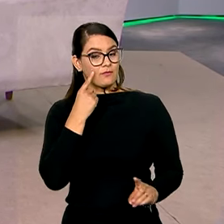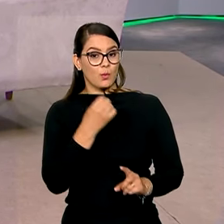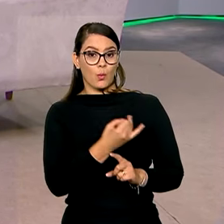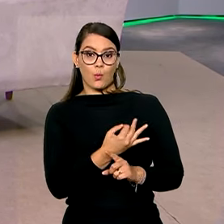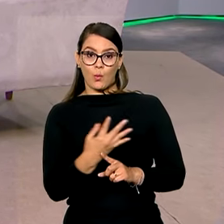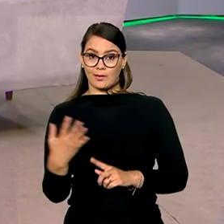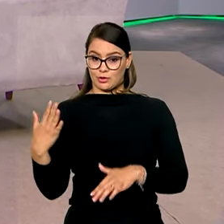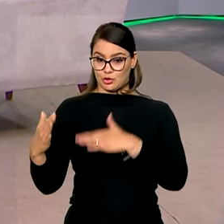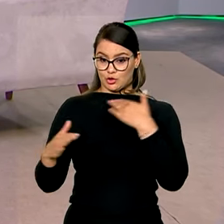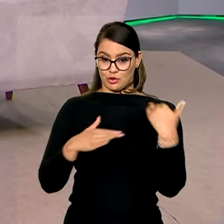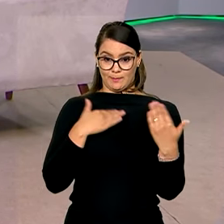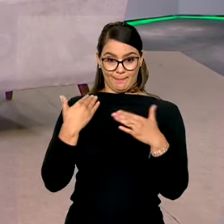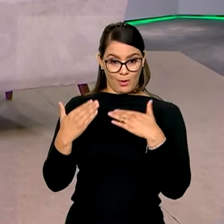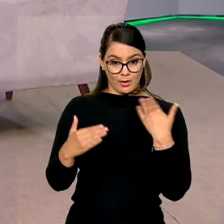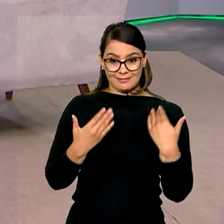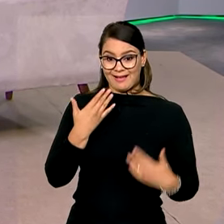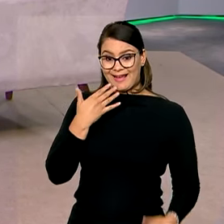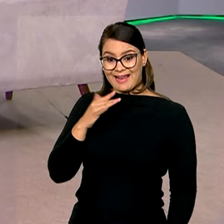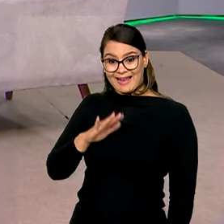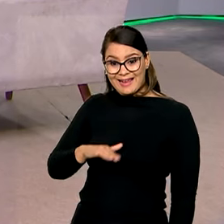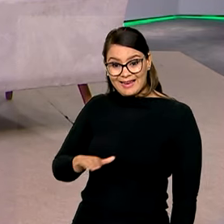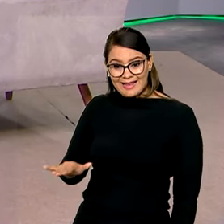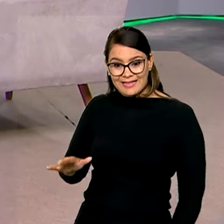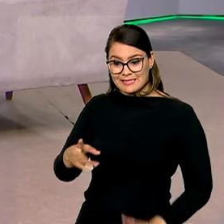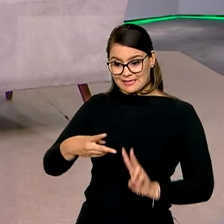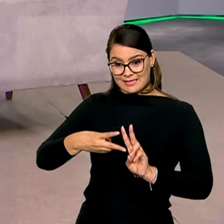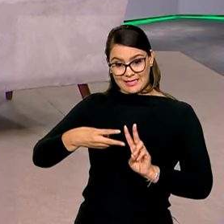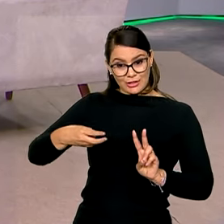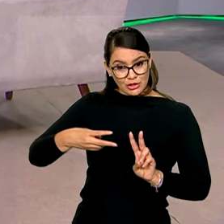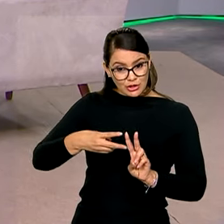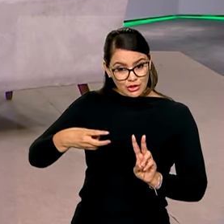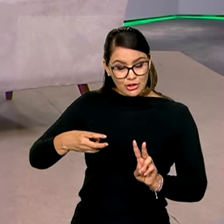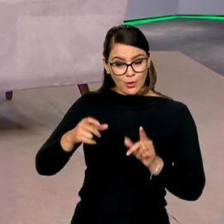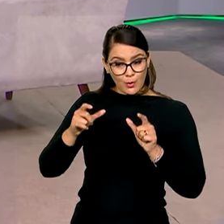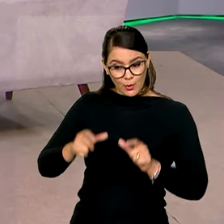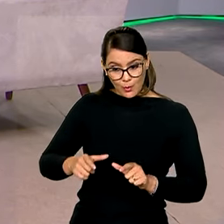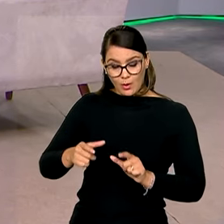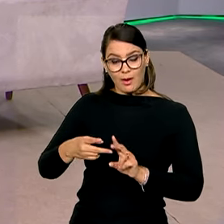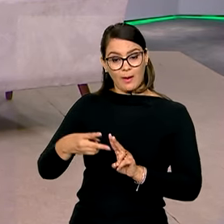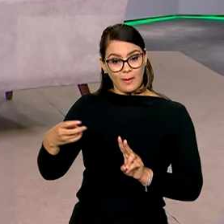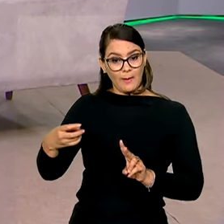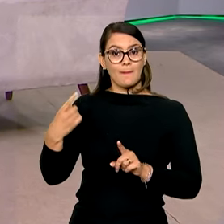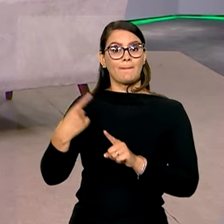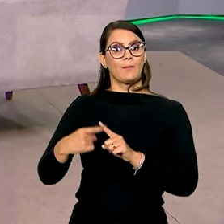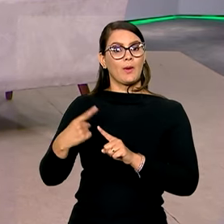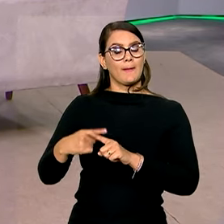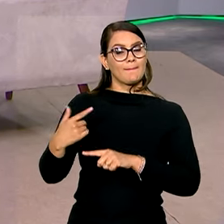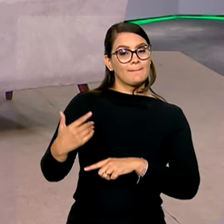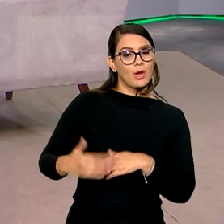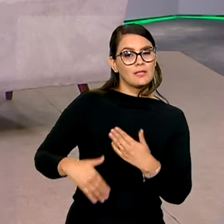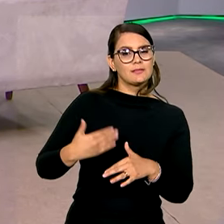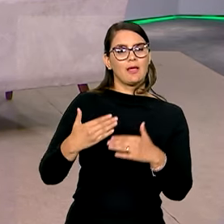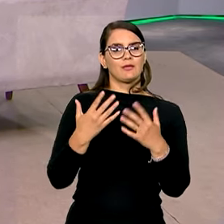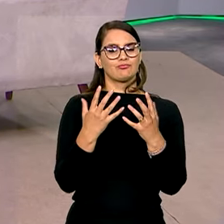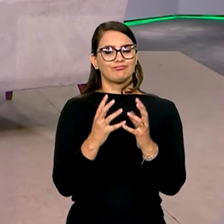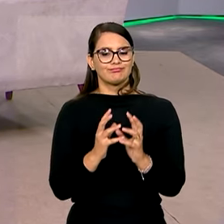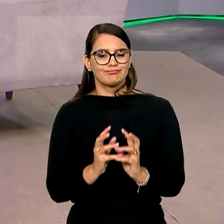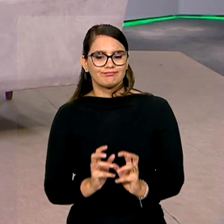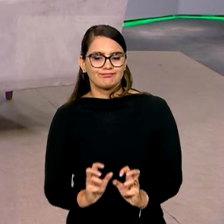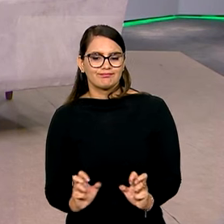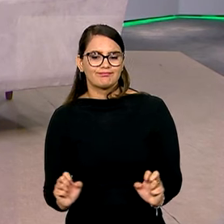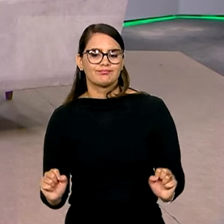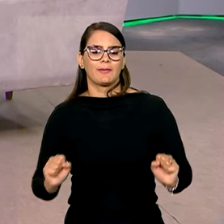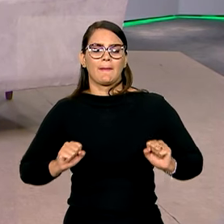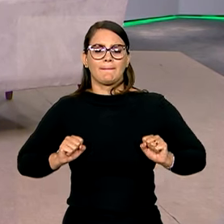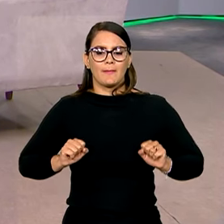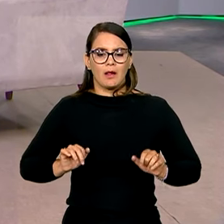mortalidade de crianças indígenas em muitas terras indígenas por conta desse processo de degradação. A